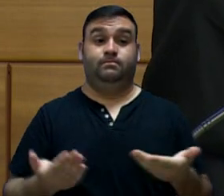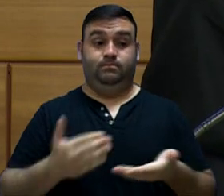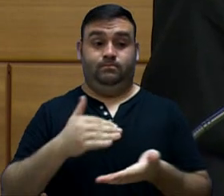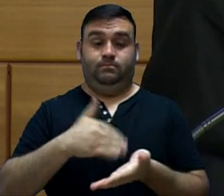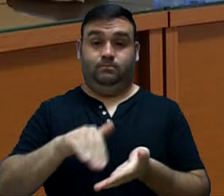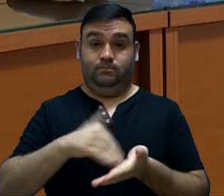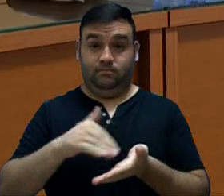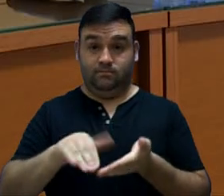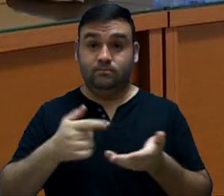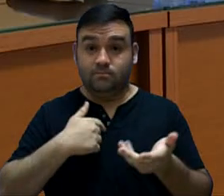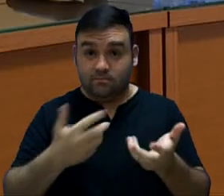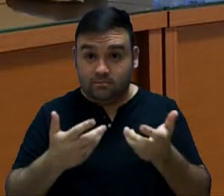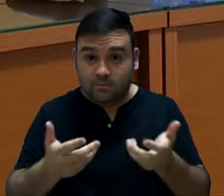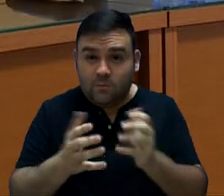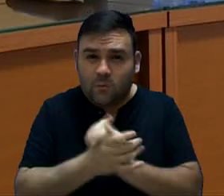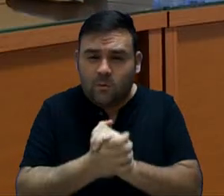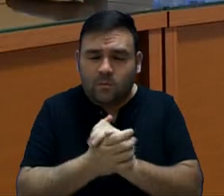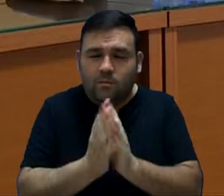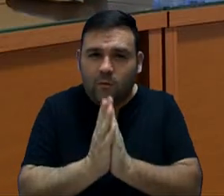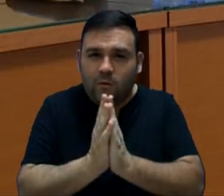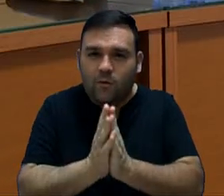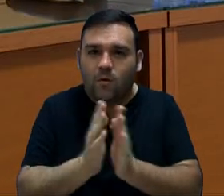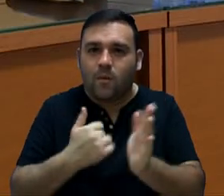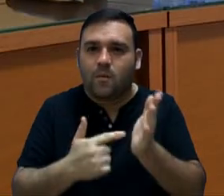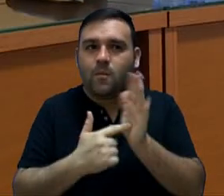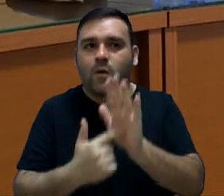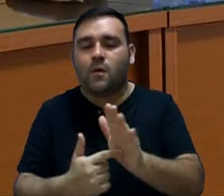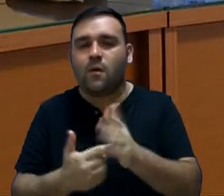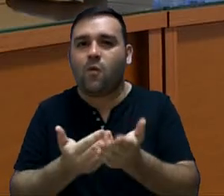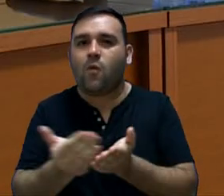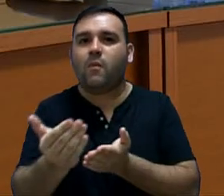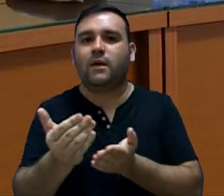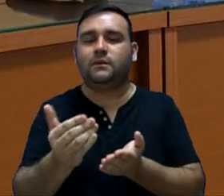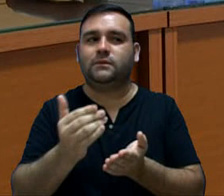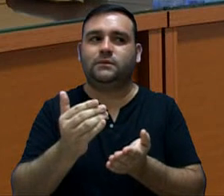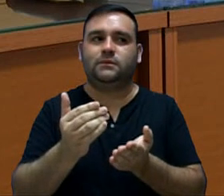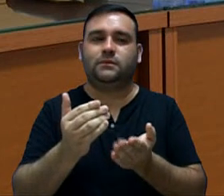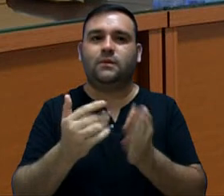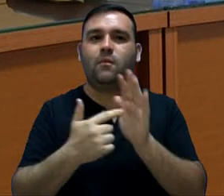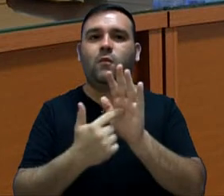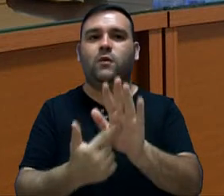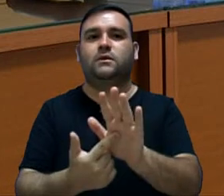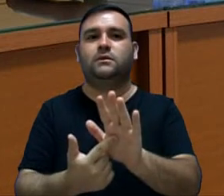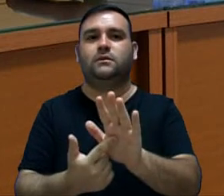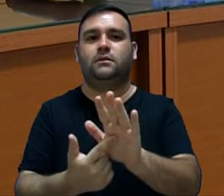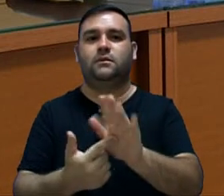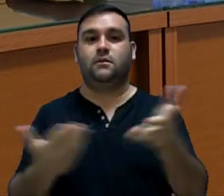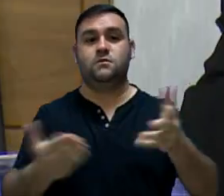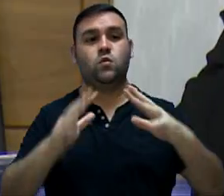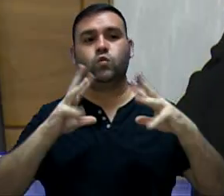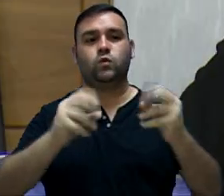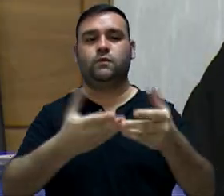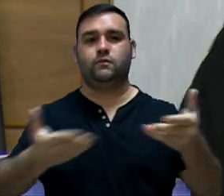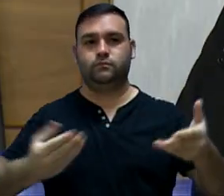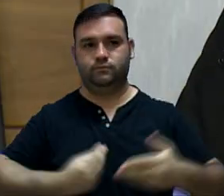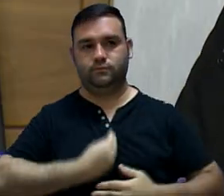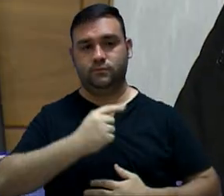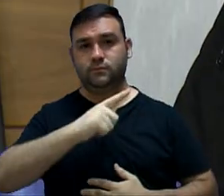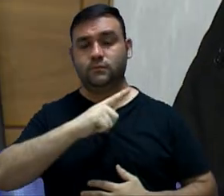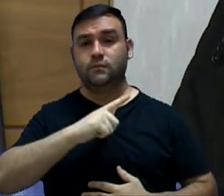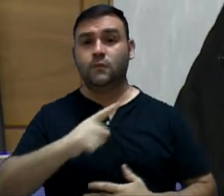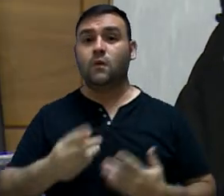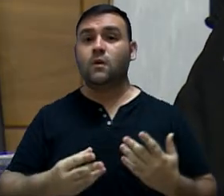Secretário, então, gostaria que o senhor fizesse a apresentação, desse início mostrando para todos aqui presentes,